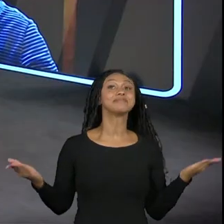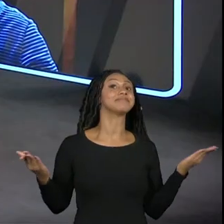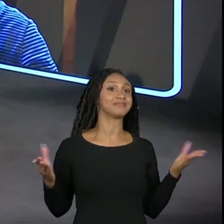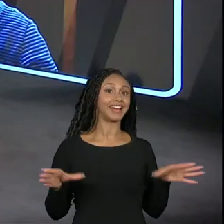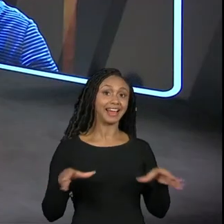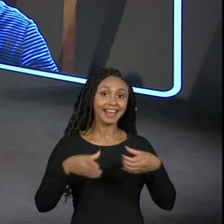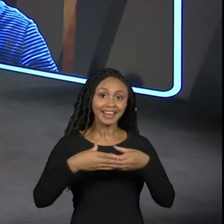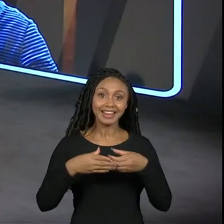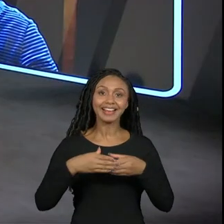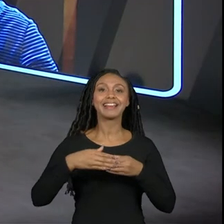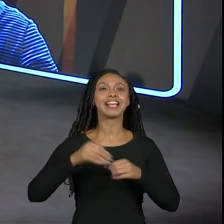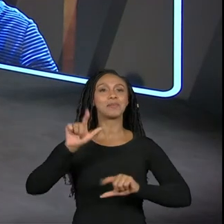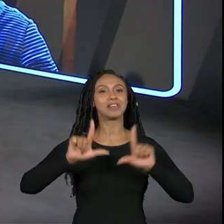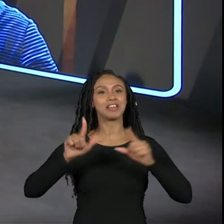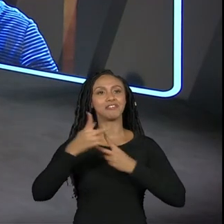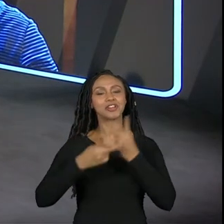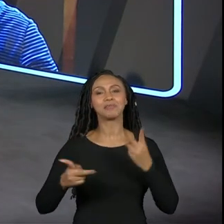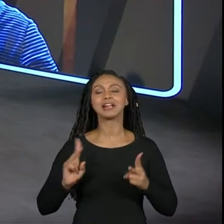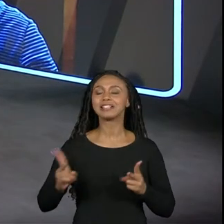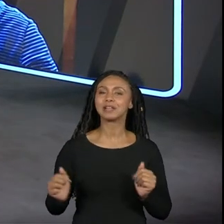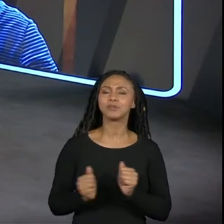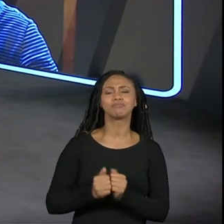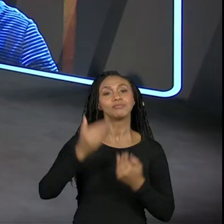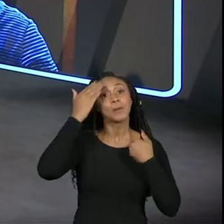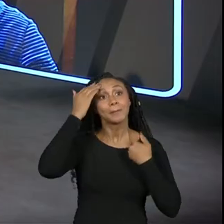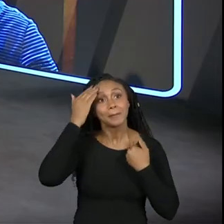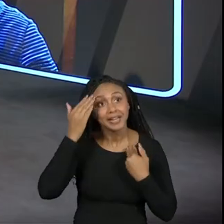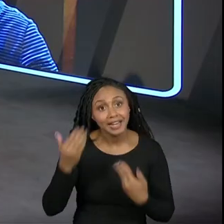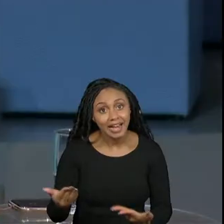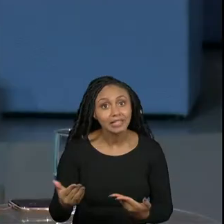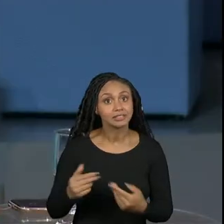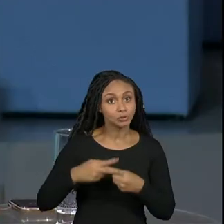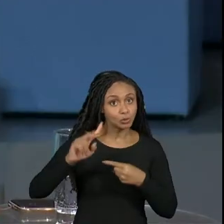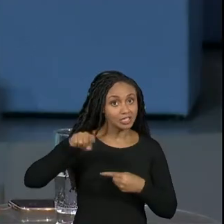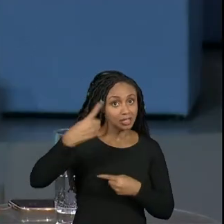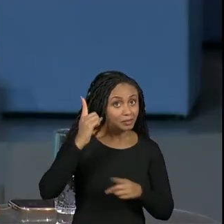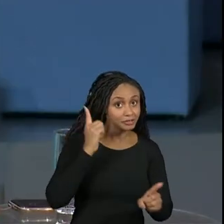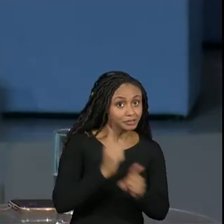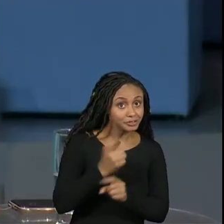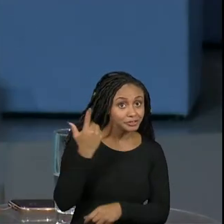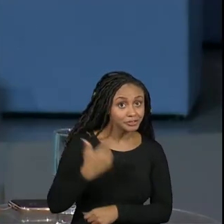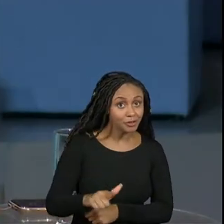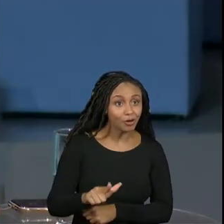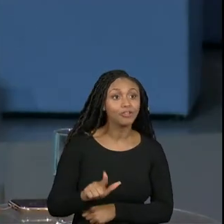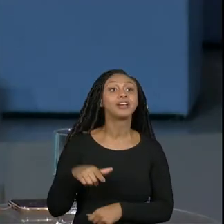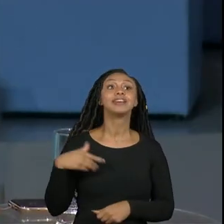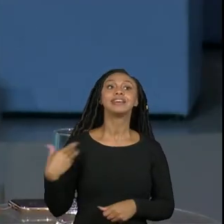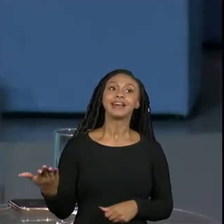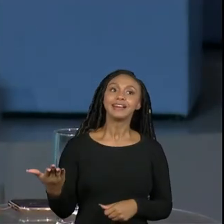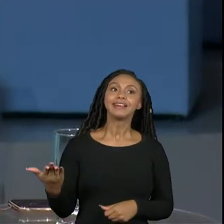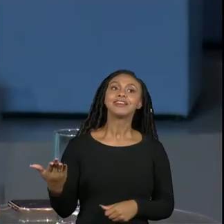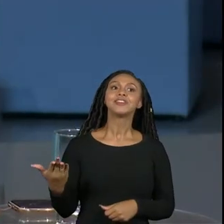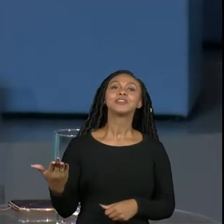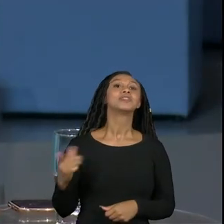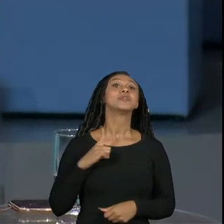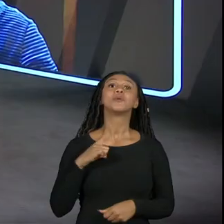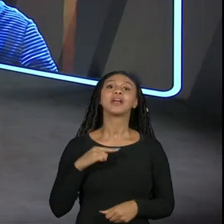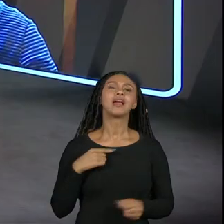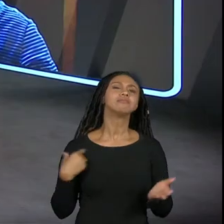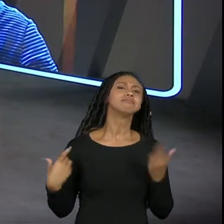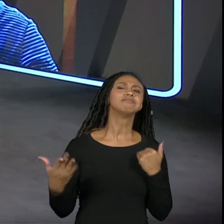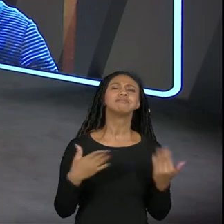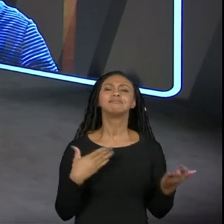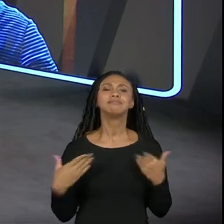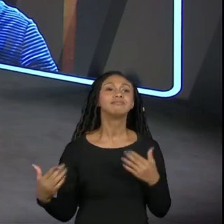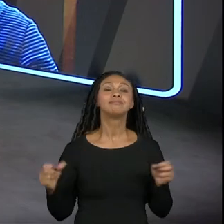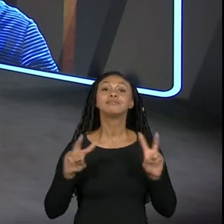Univesp TV que está sempre junto com a gente então eu agradeço daqui a 15 dias estamos de volta e aí a gente vai ter um bate-papo